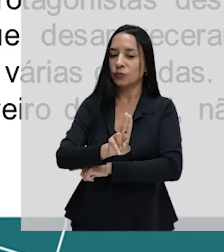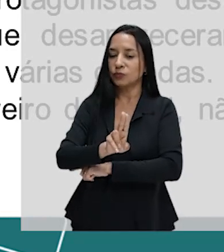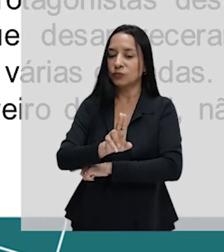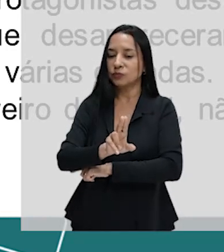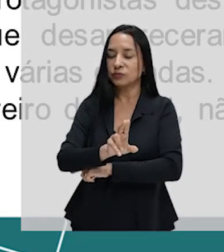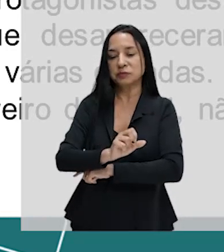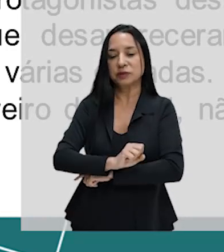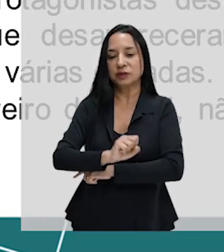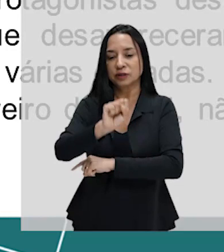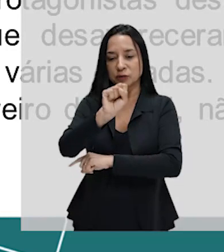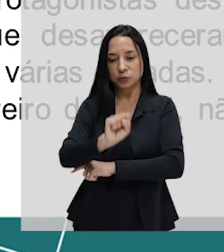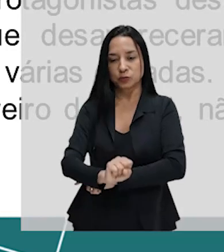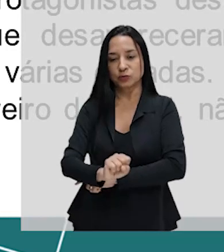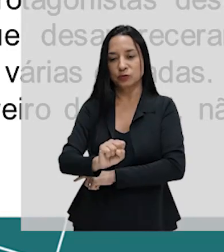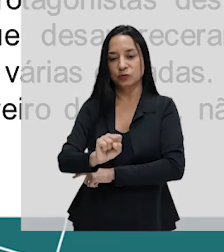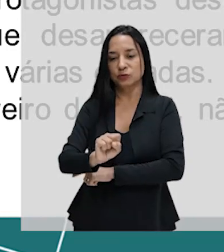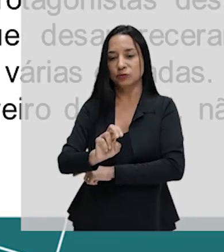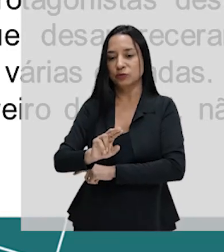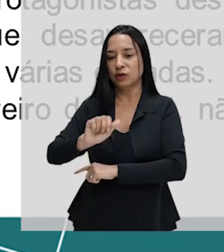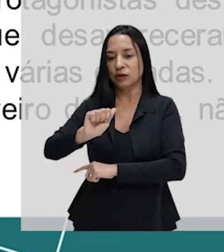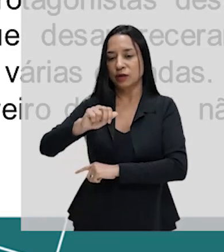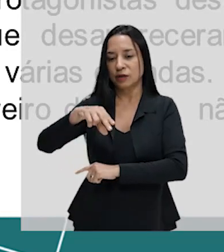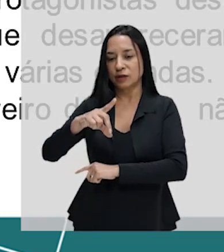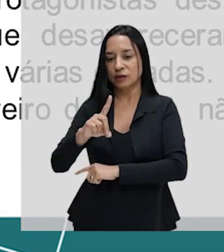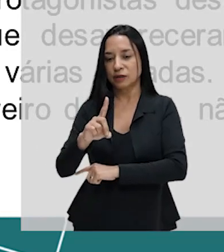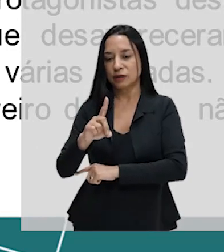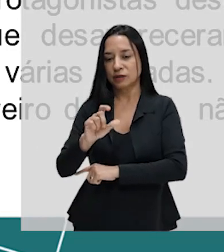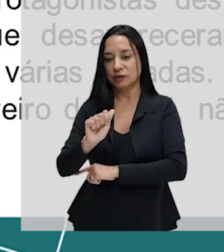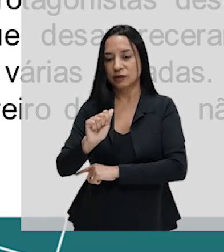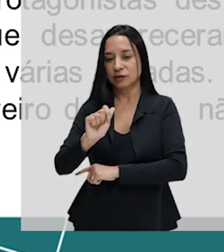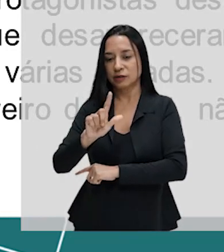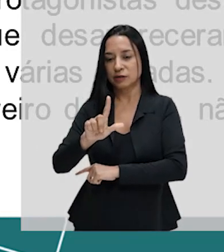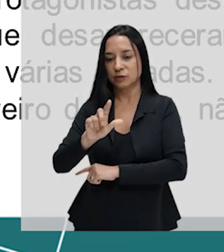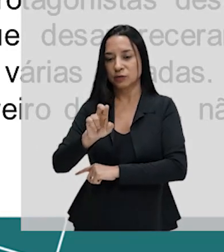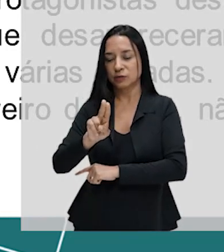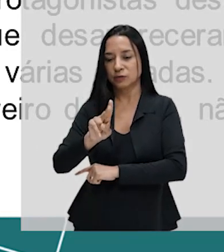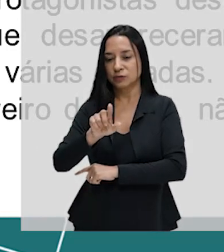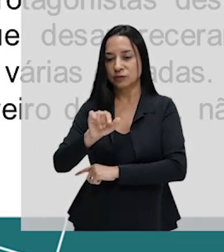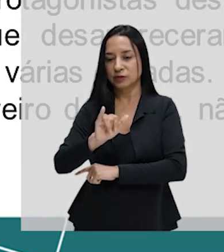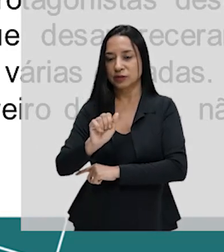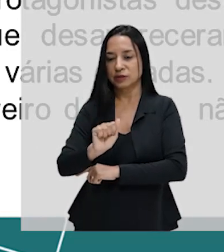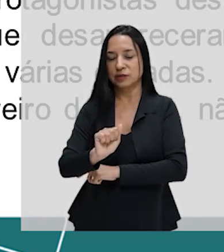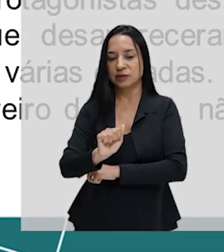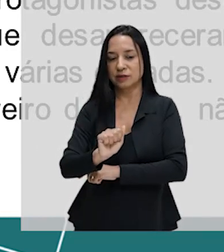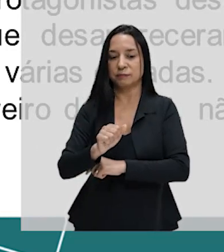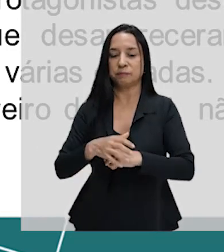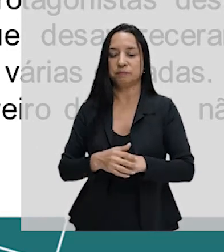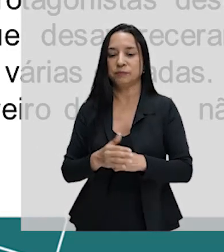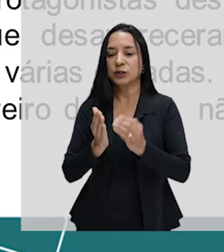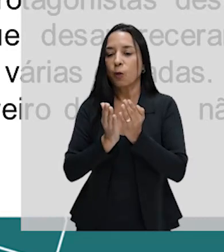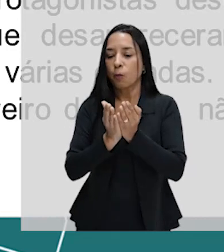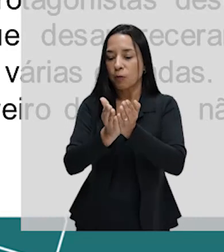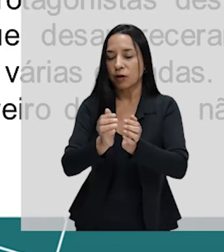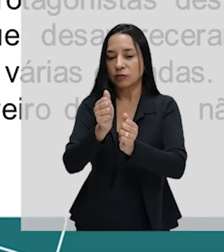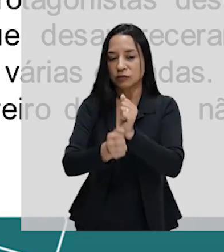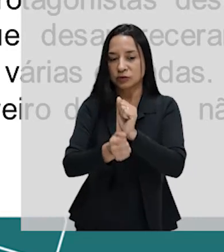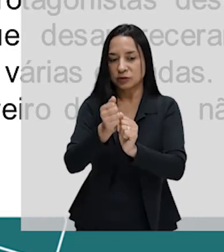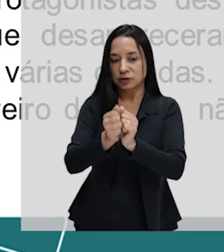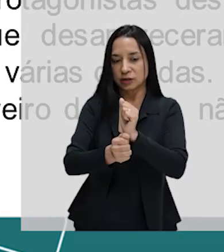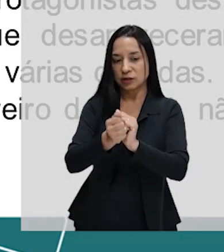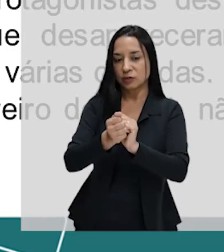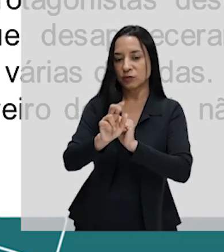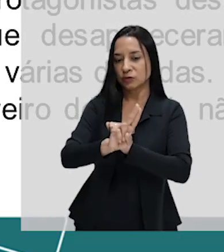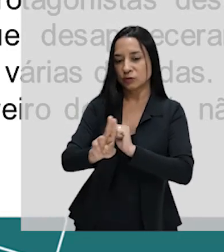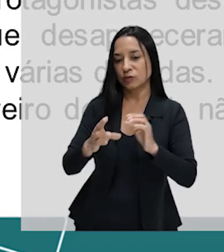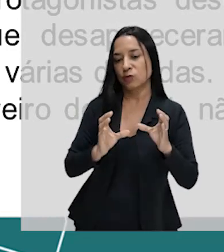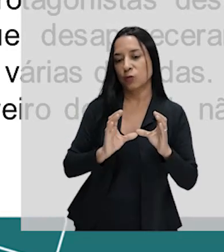O barco del arroz é o nome dado a um conjunto de lendas urbanas, abordadas principalmente em Andaluzia